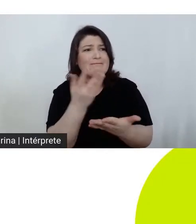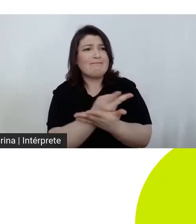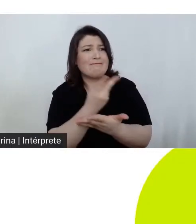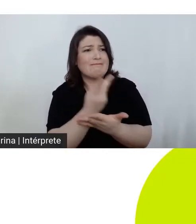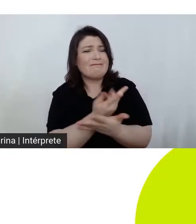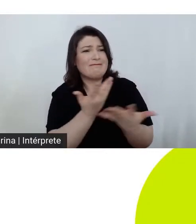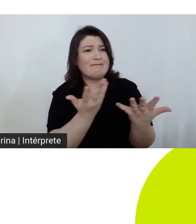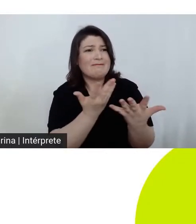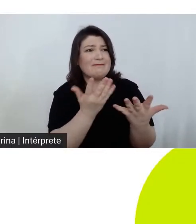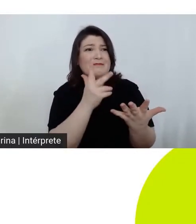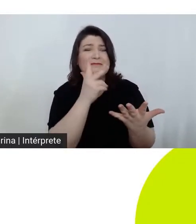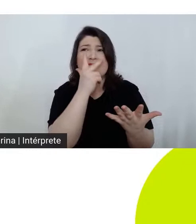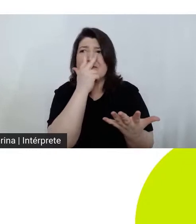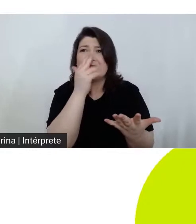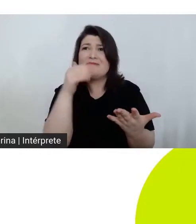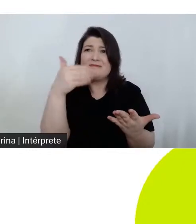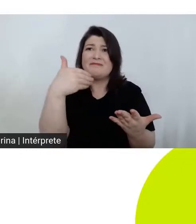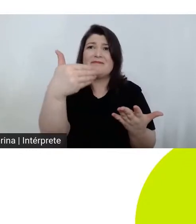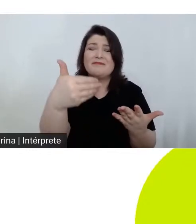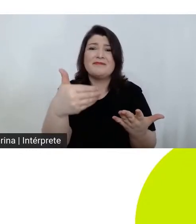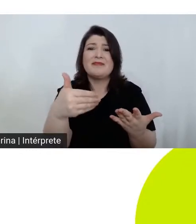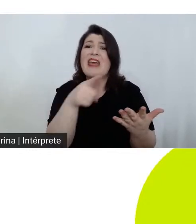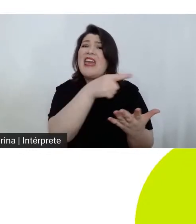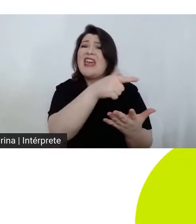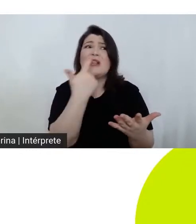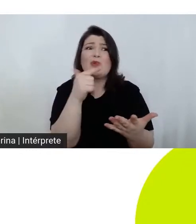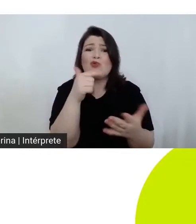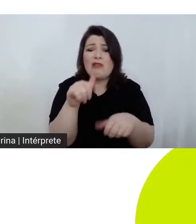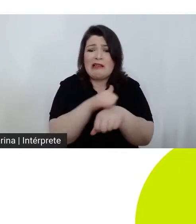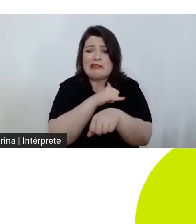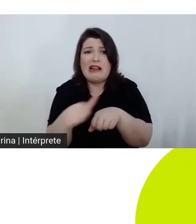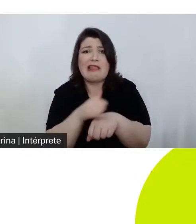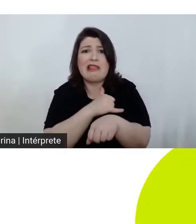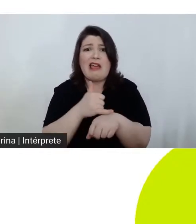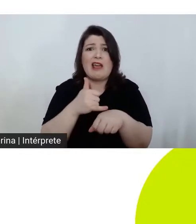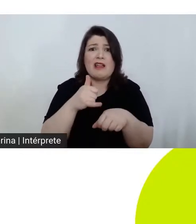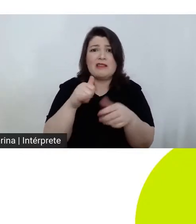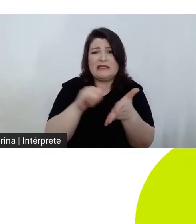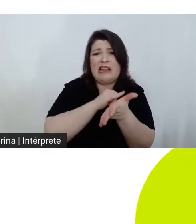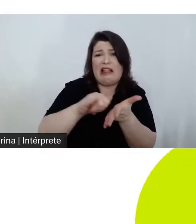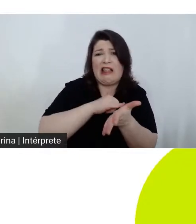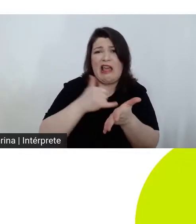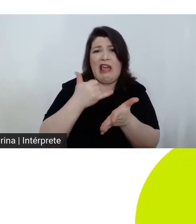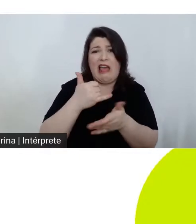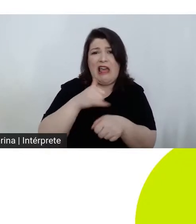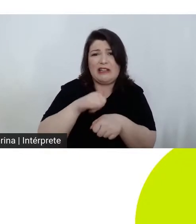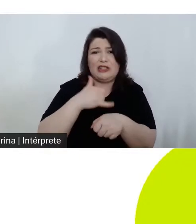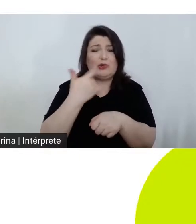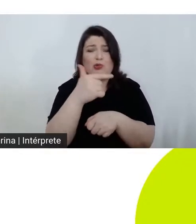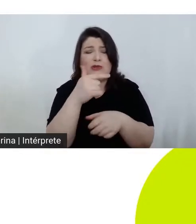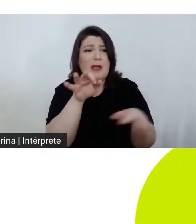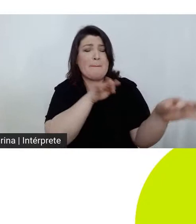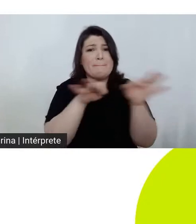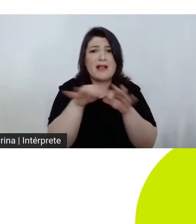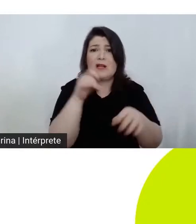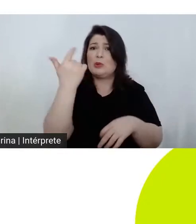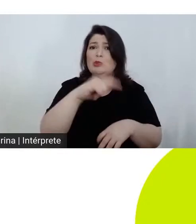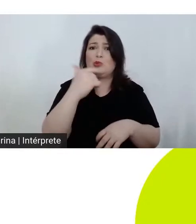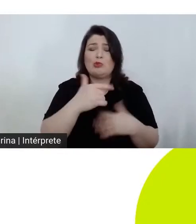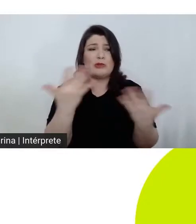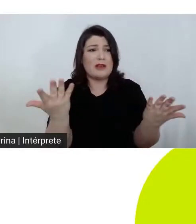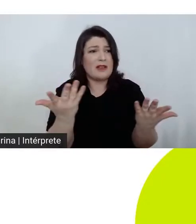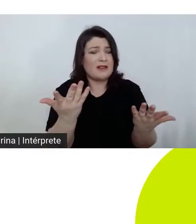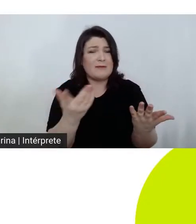não esconde a ausência de plano, de estratégia ou de algum planejamento. Ao contrário, ela evoca uma